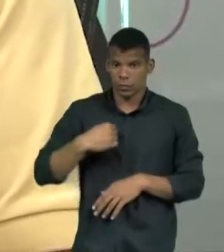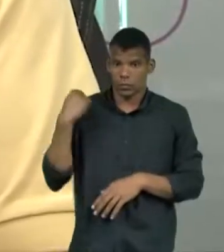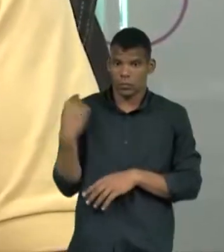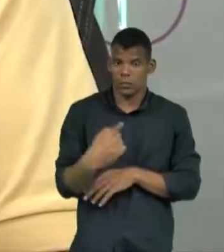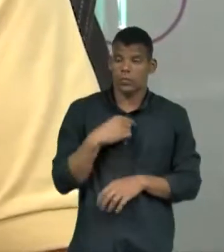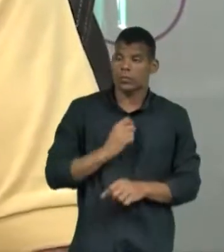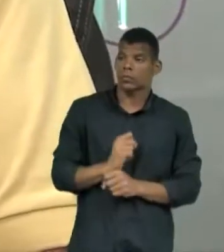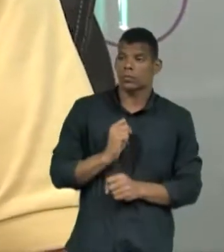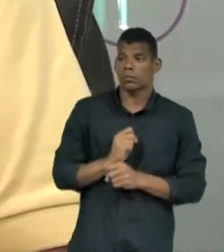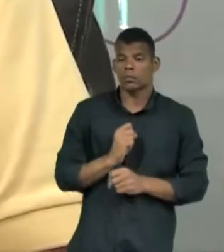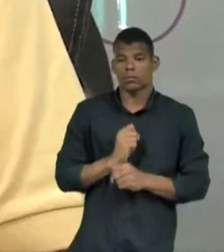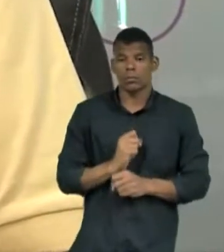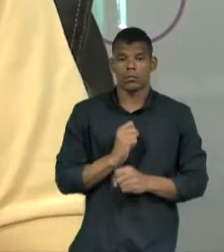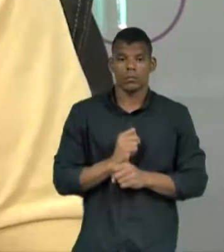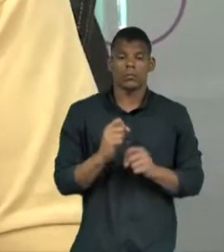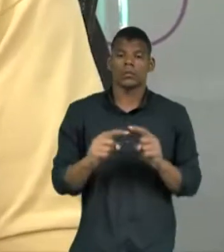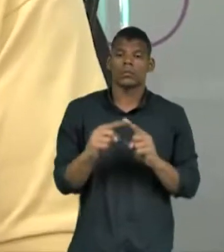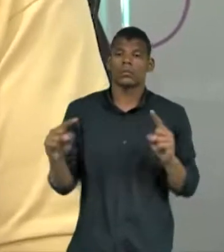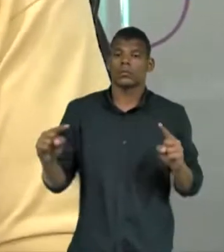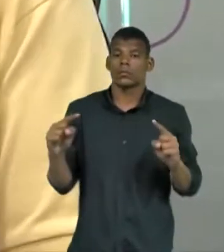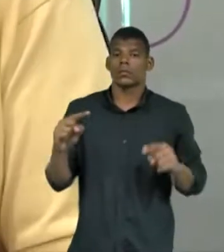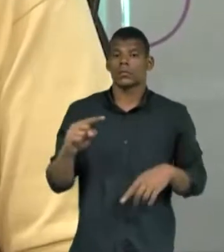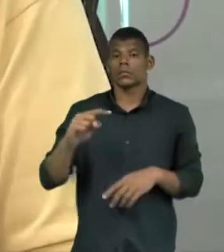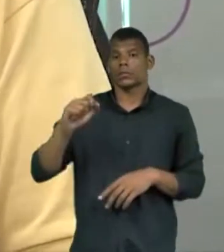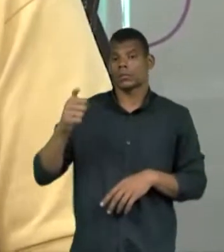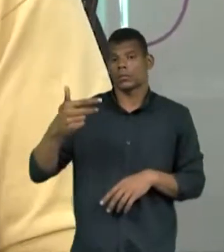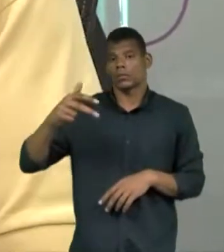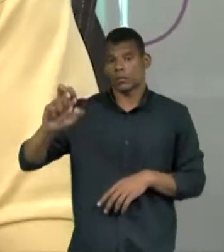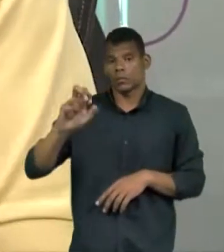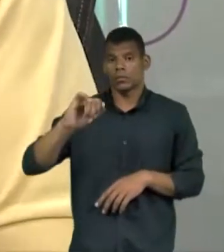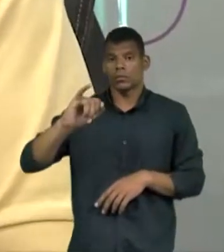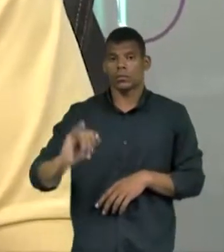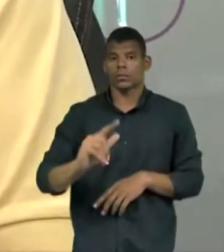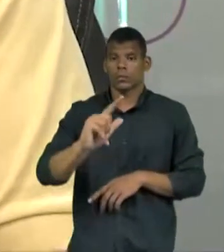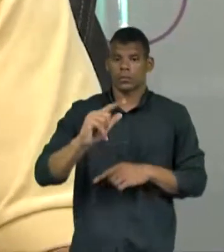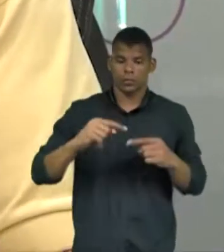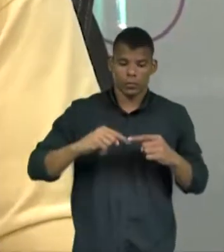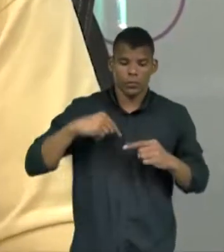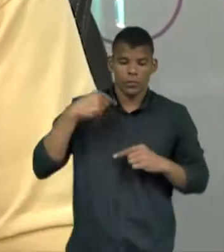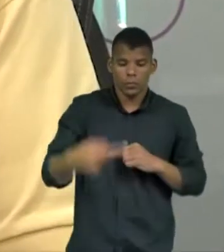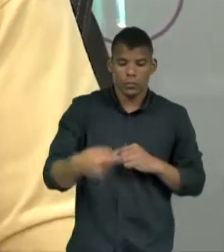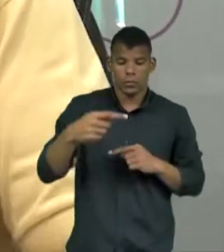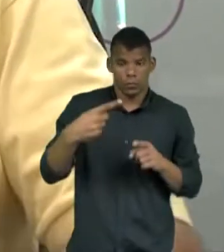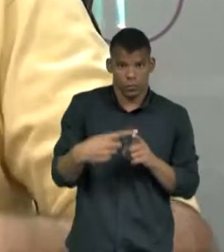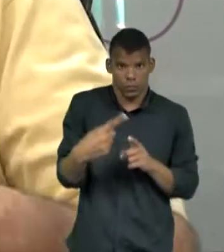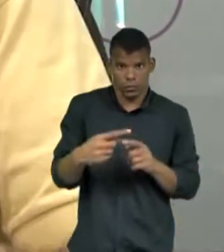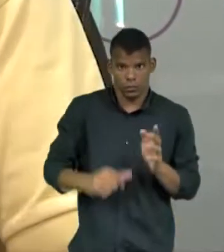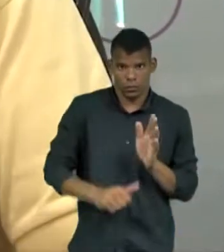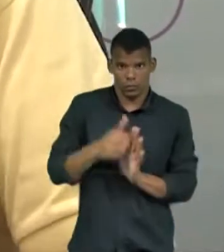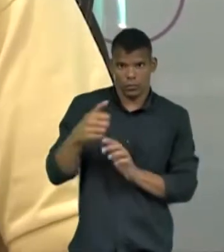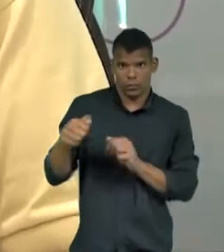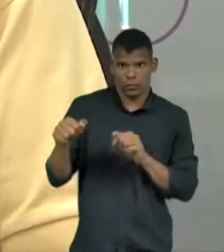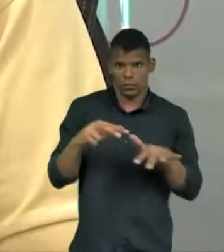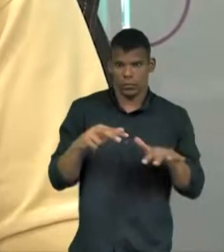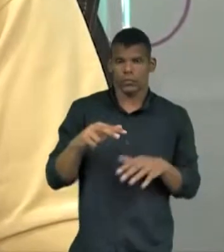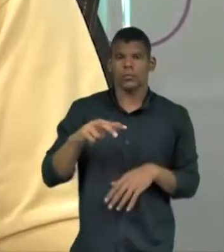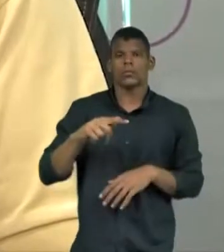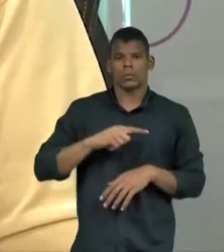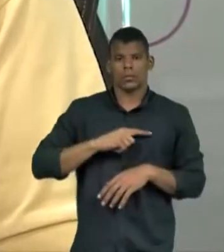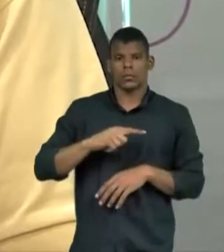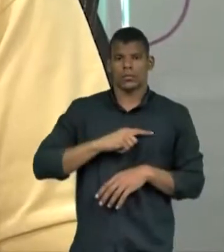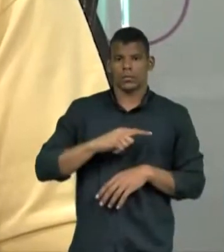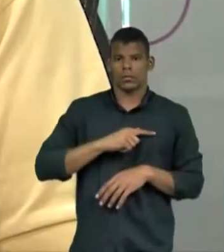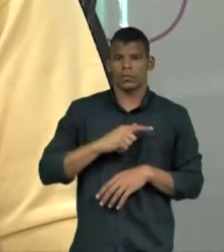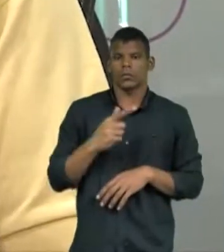mas que eles só chegaram depois do dia 15 de julho. Por essa razão, a primeira quinzena de julho não foi tão aquecida